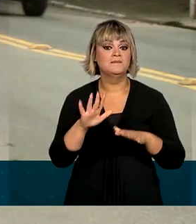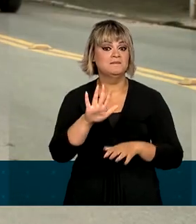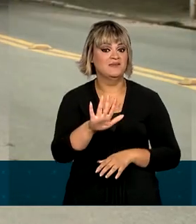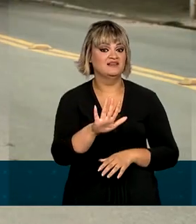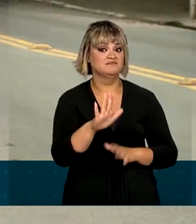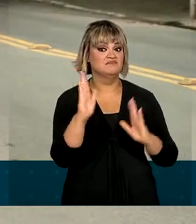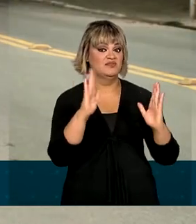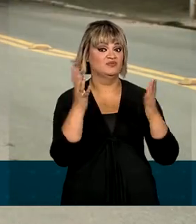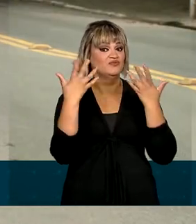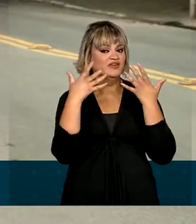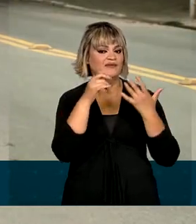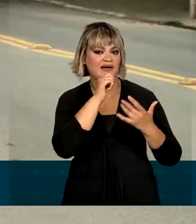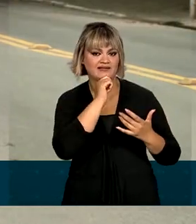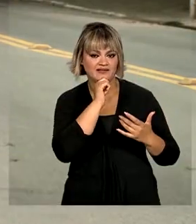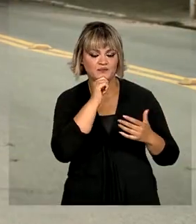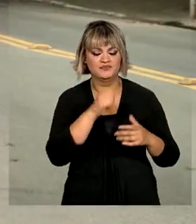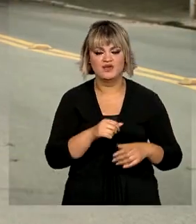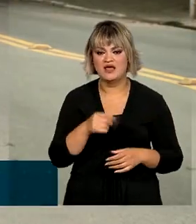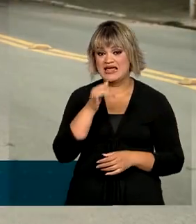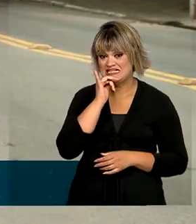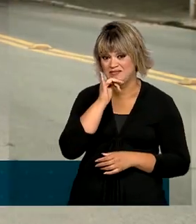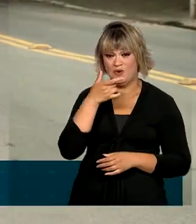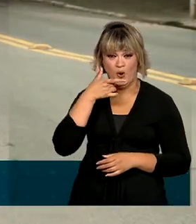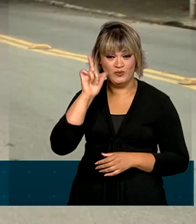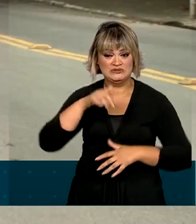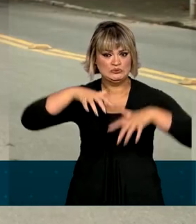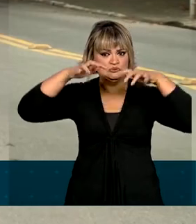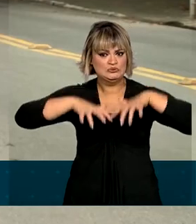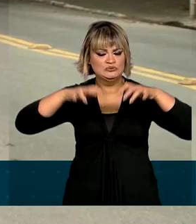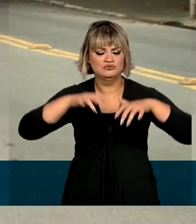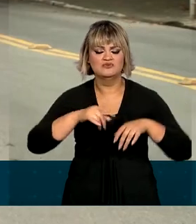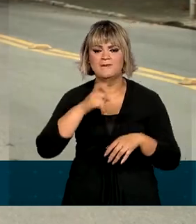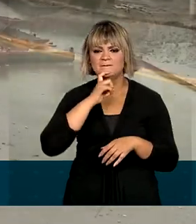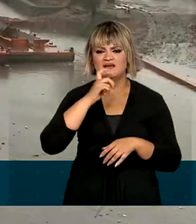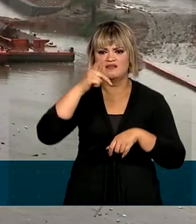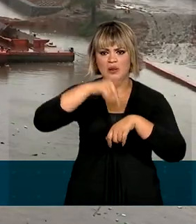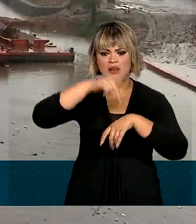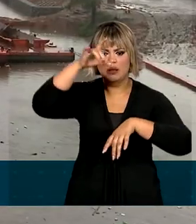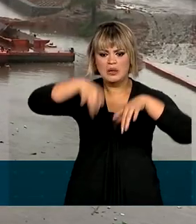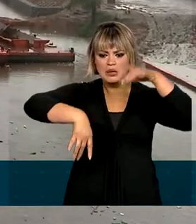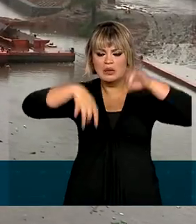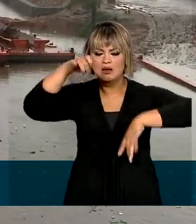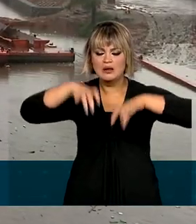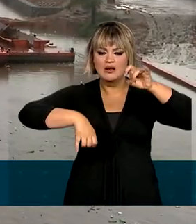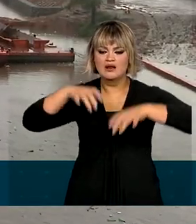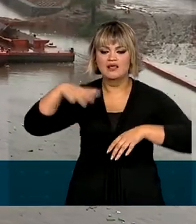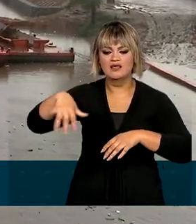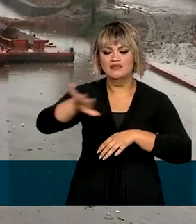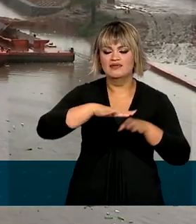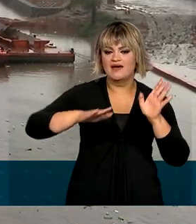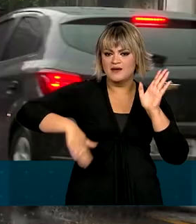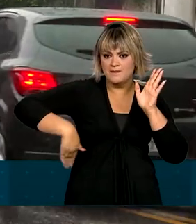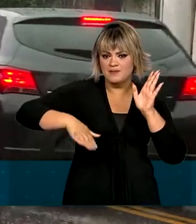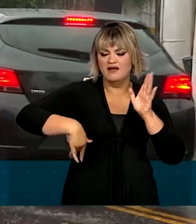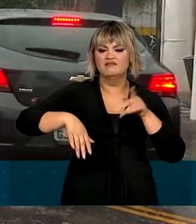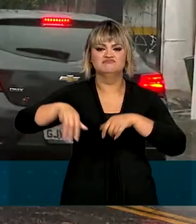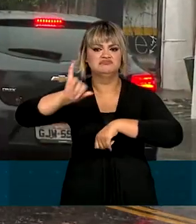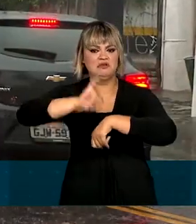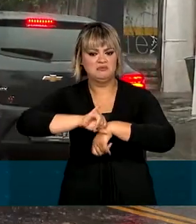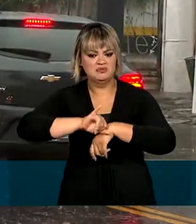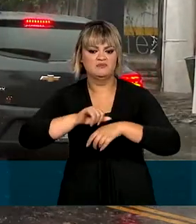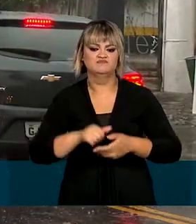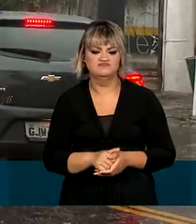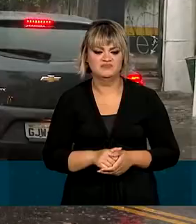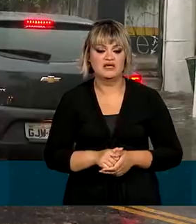chegou no verão. Ontem caiu um temporal com granizo aqui em São Paulo, tanto na região metropolitana quanto na capital paulista.